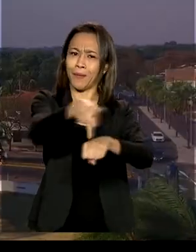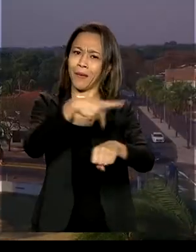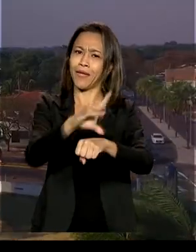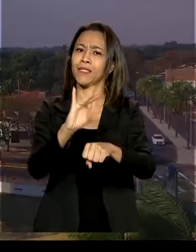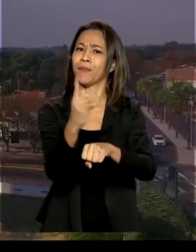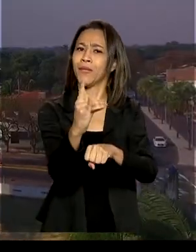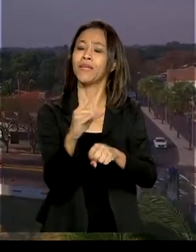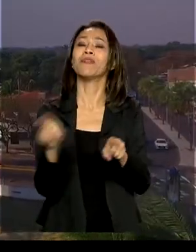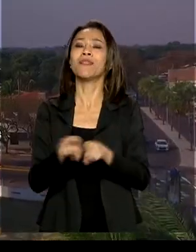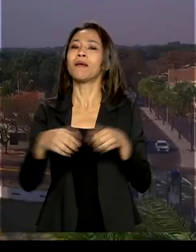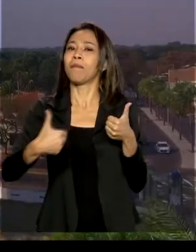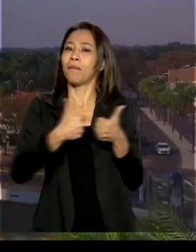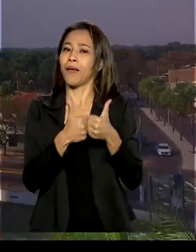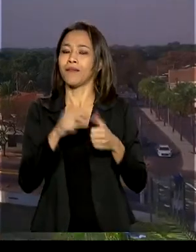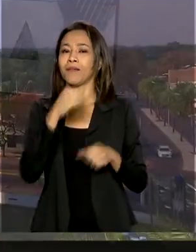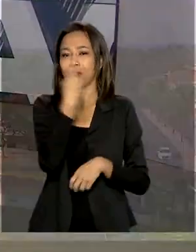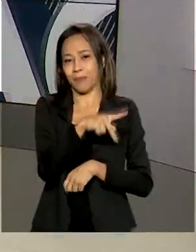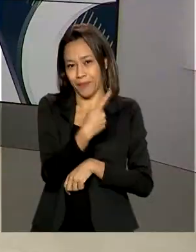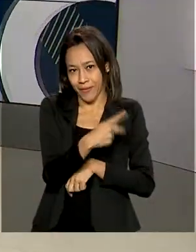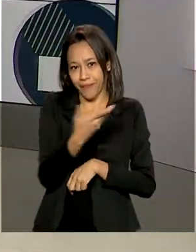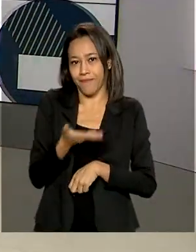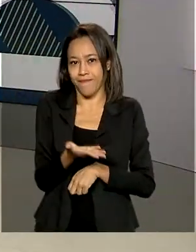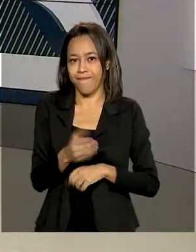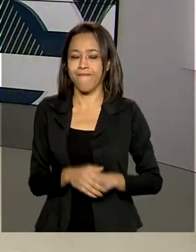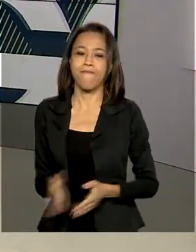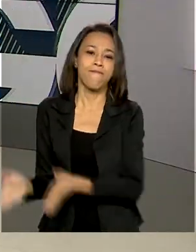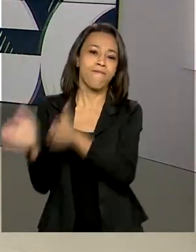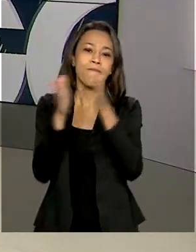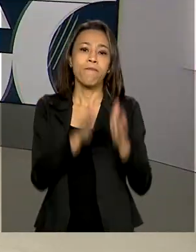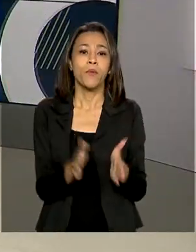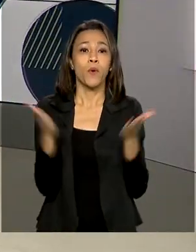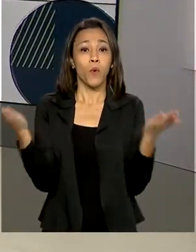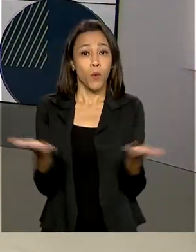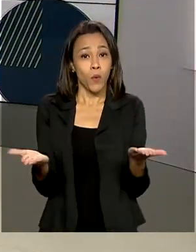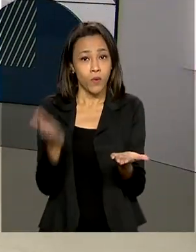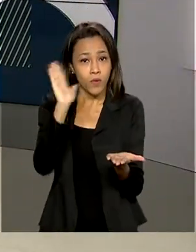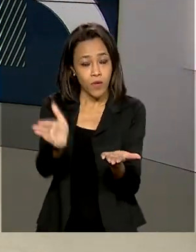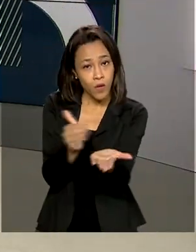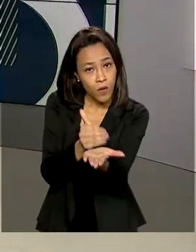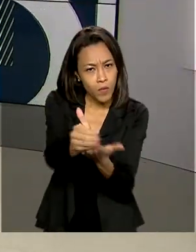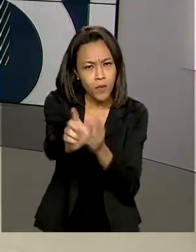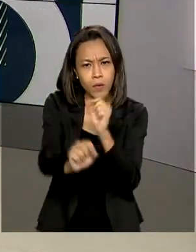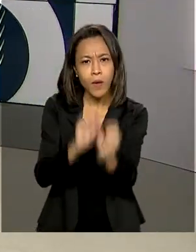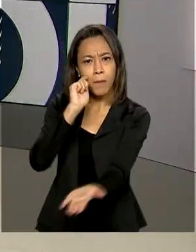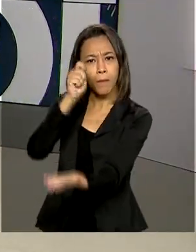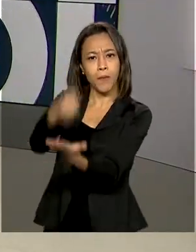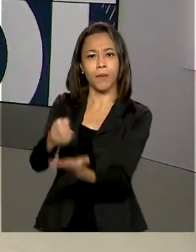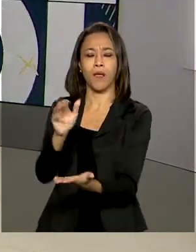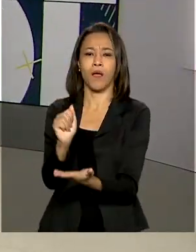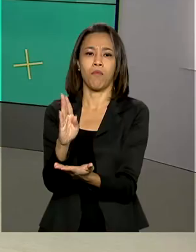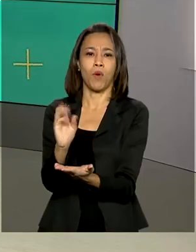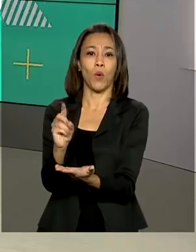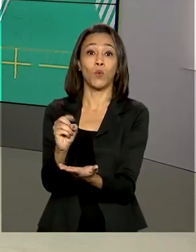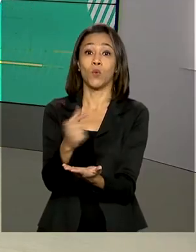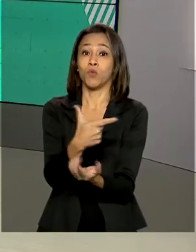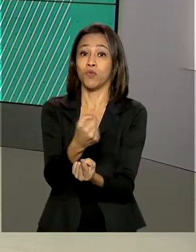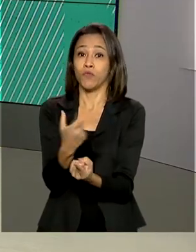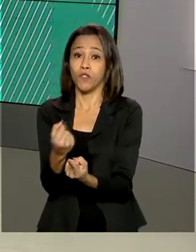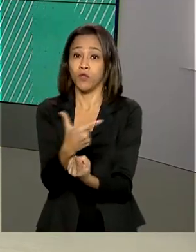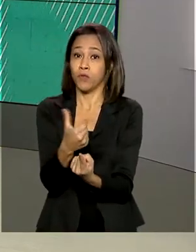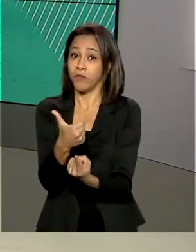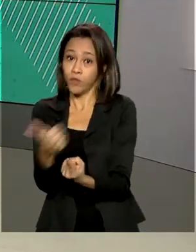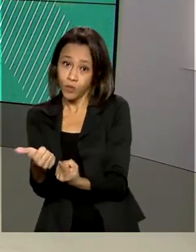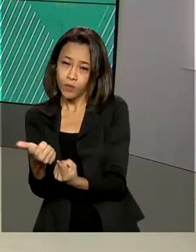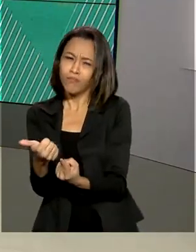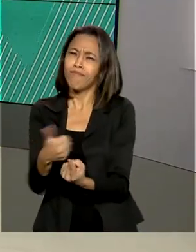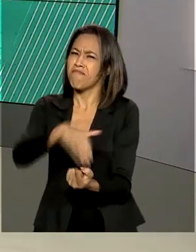fronteira com o Paraguai. Começa hoje o pagamento do abono salarial 2020-2021 para mais